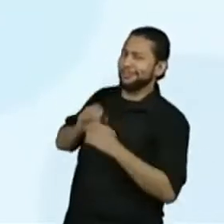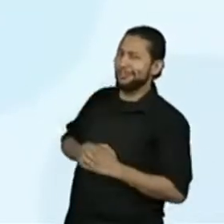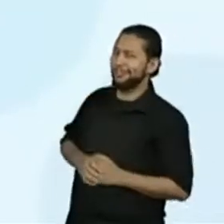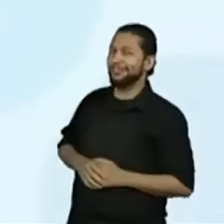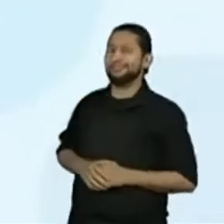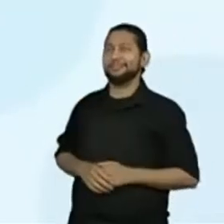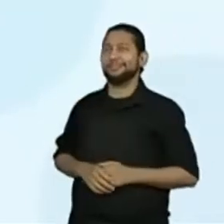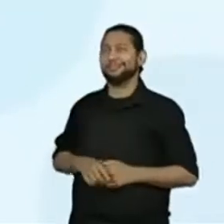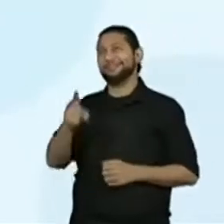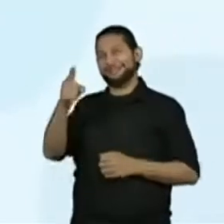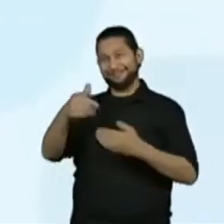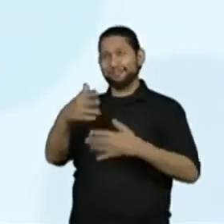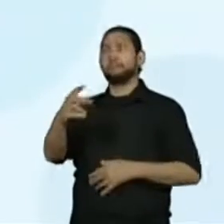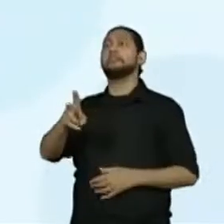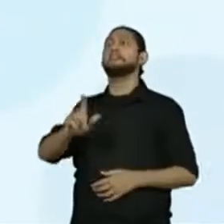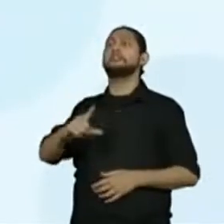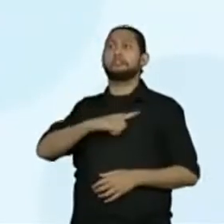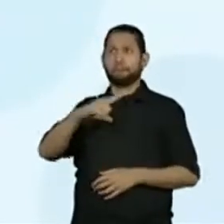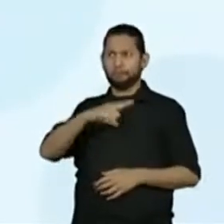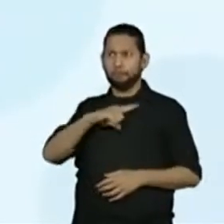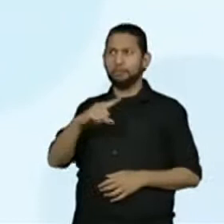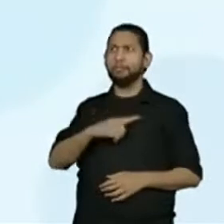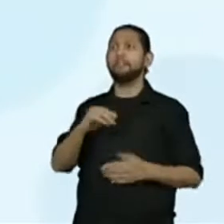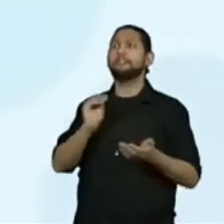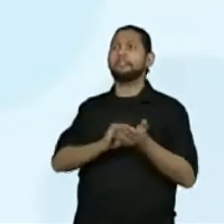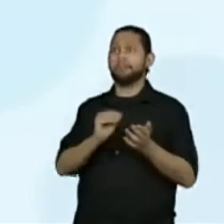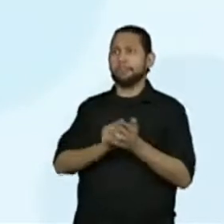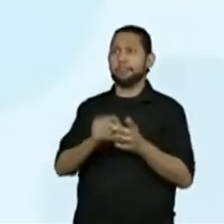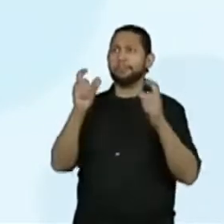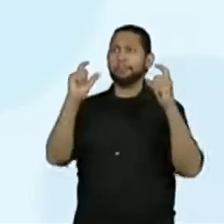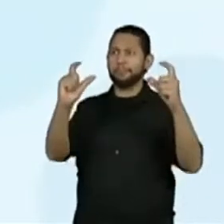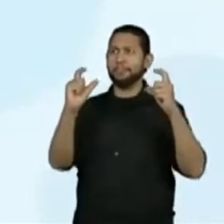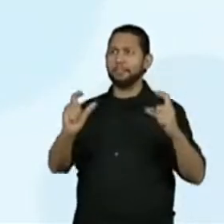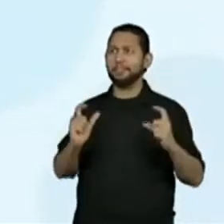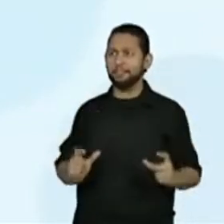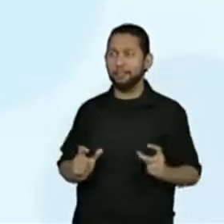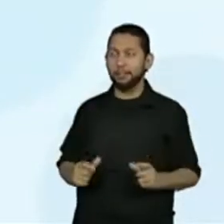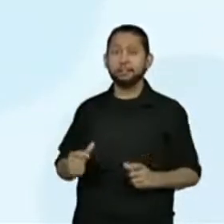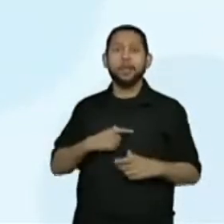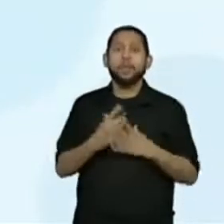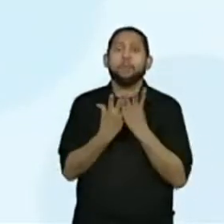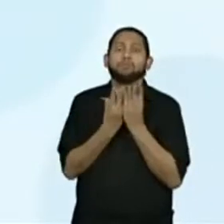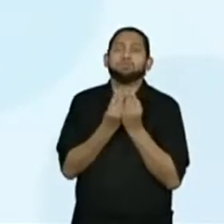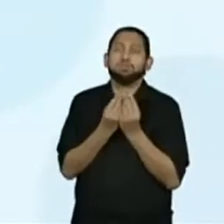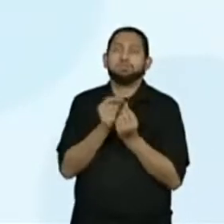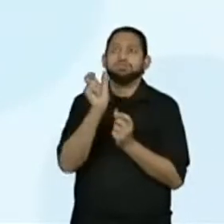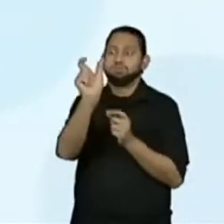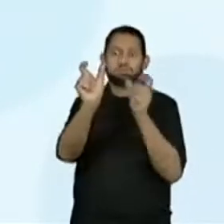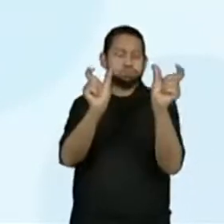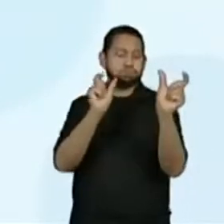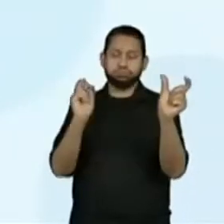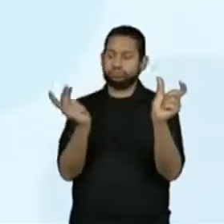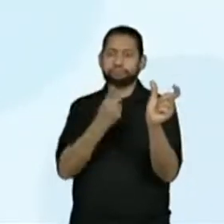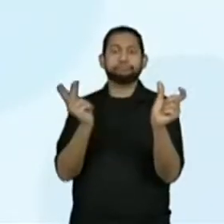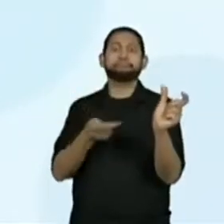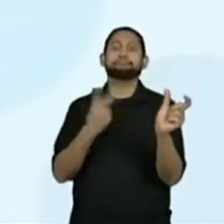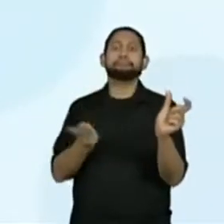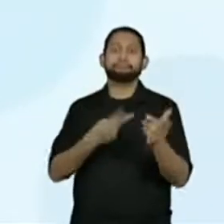Já tem. Nossa, não tem parado. A professora Língua falou assim, muitos, muitos erros.